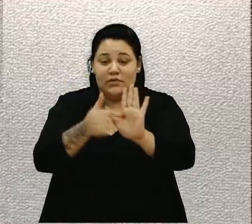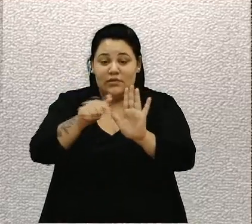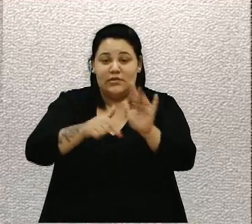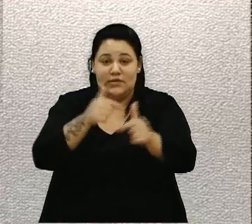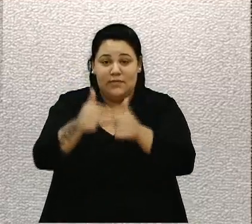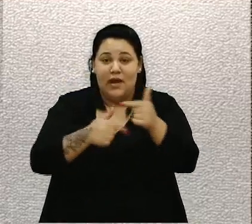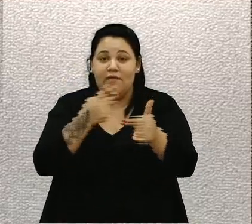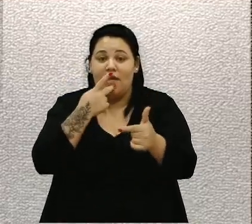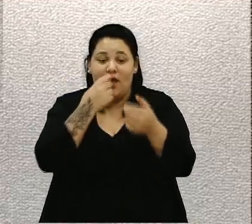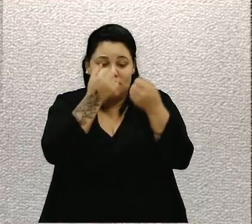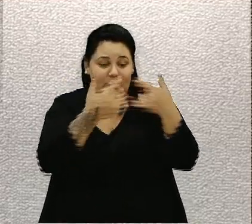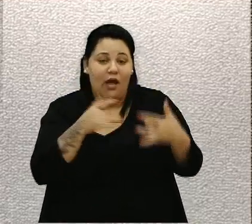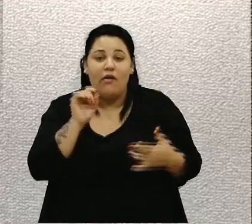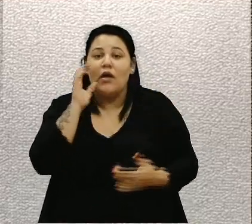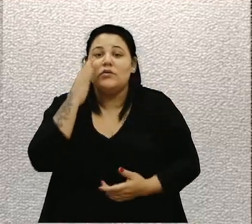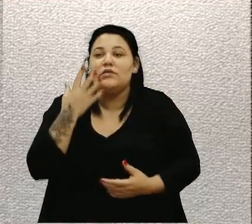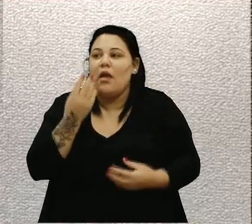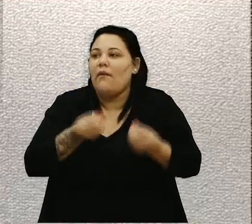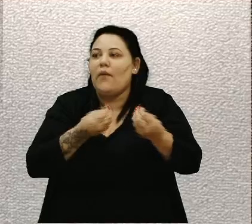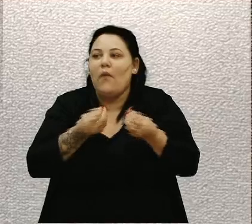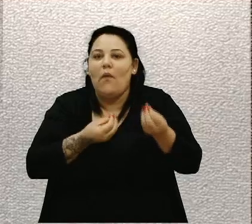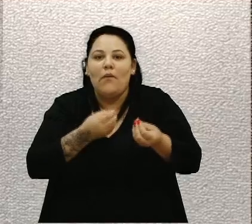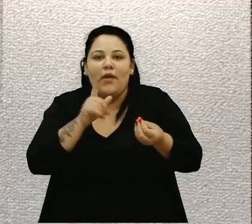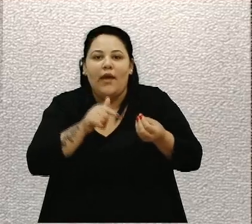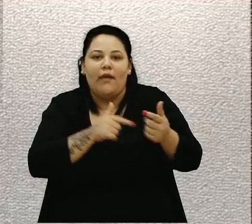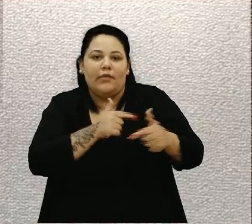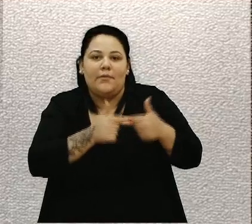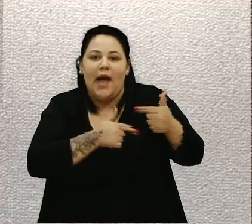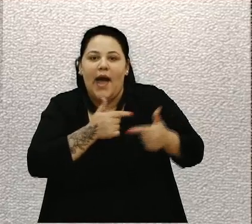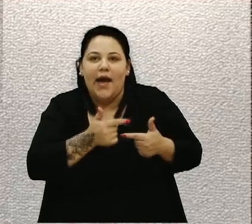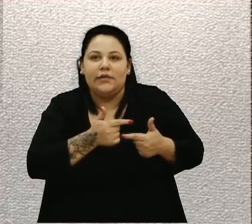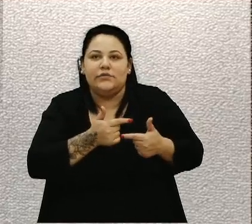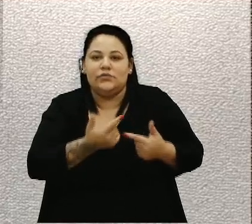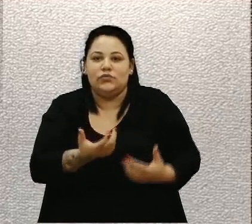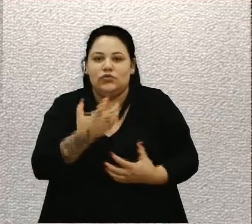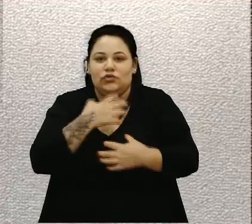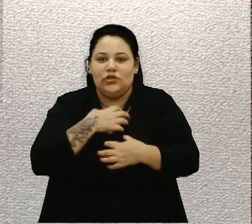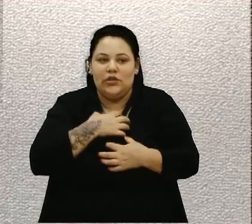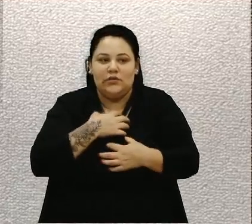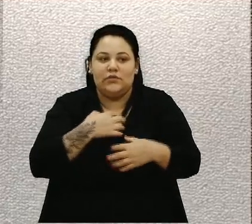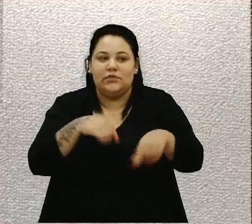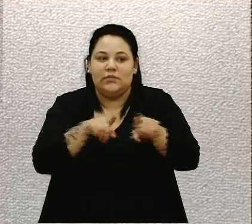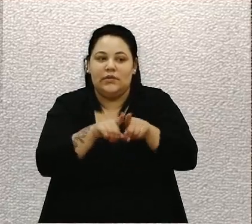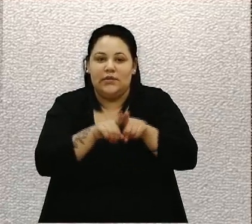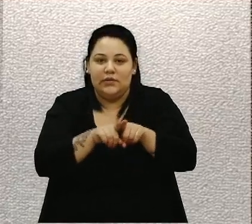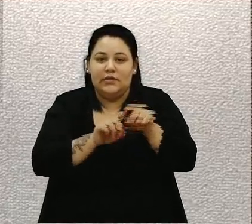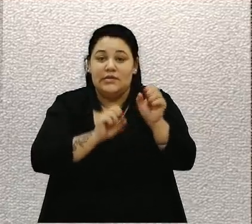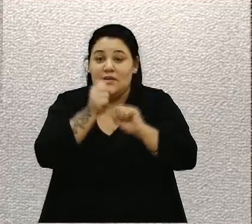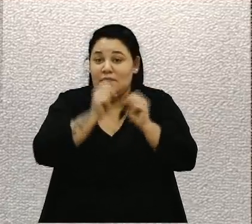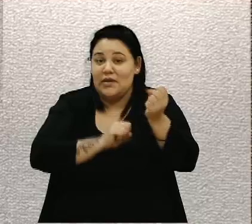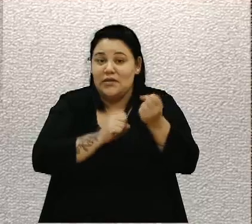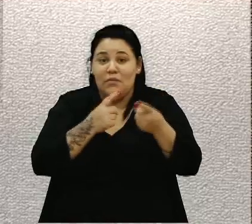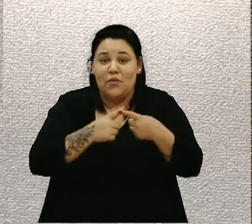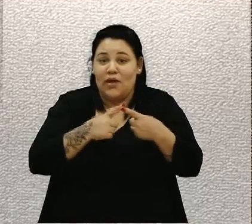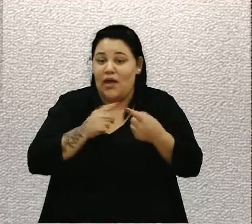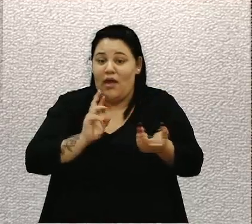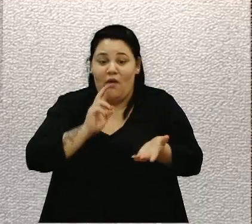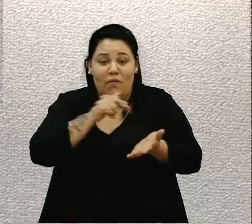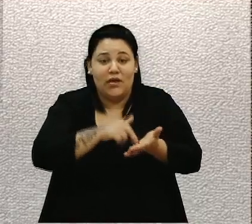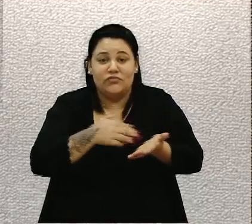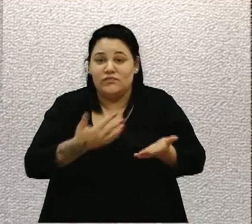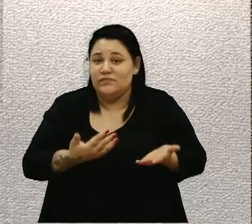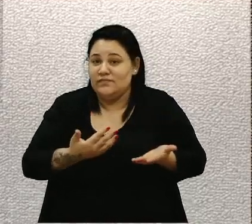como está sendo a dinâmica e o modo de operação desta empresa, porque realmente eles estão aí